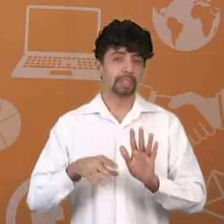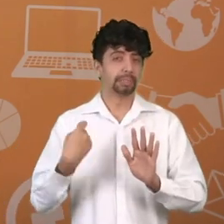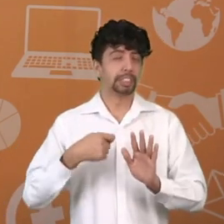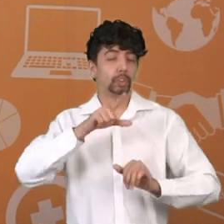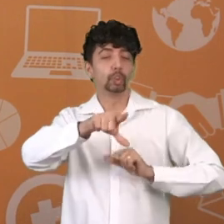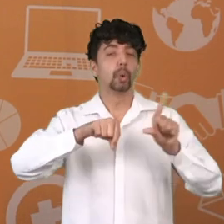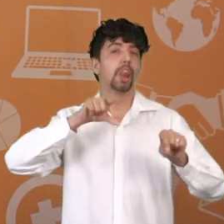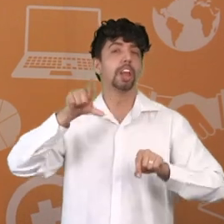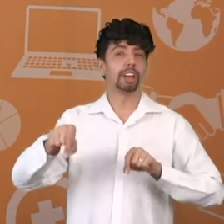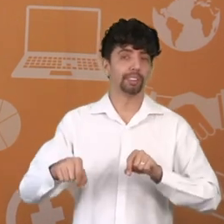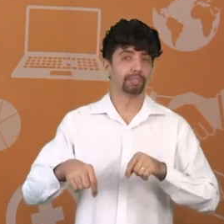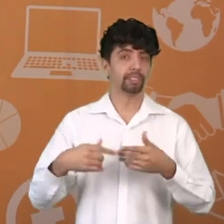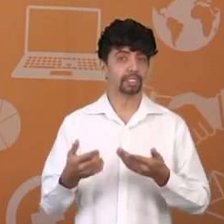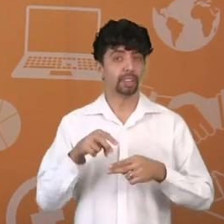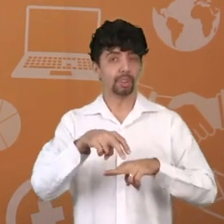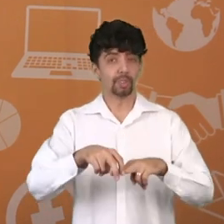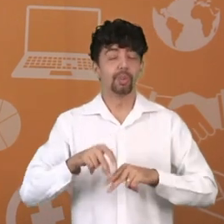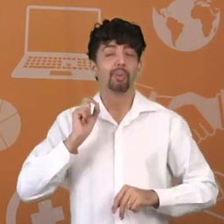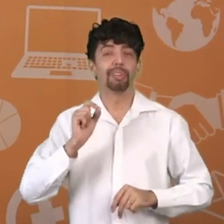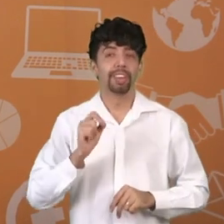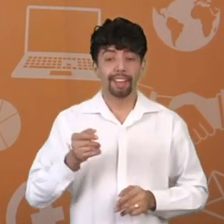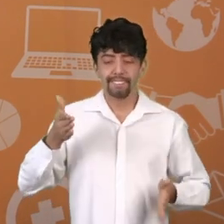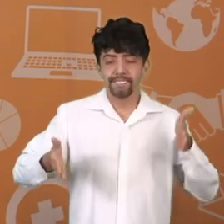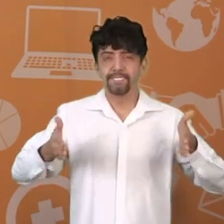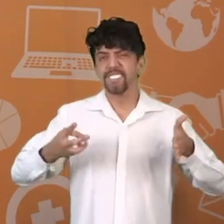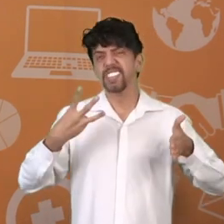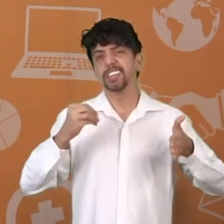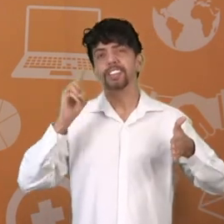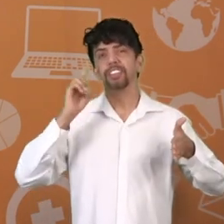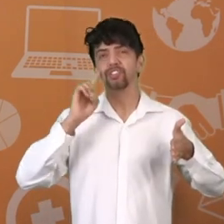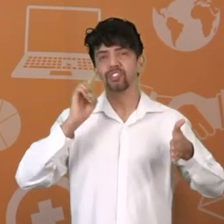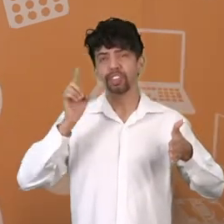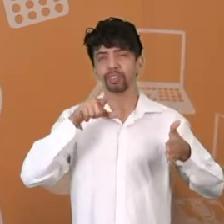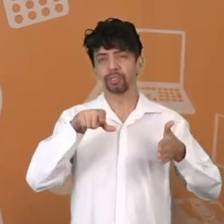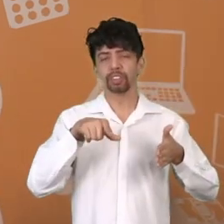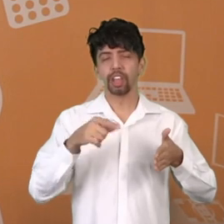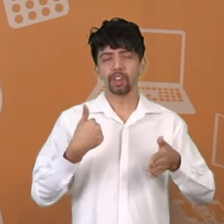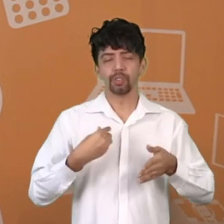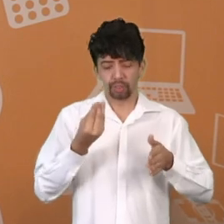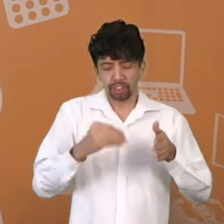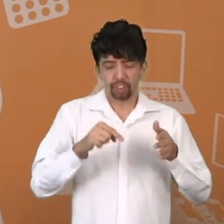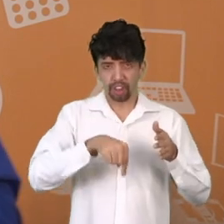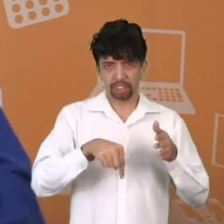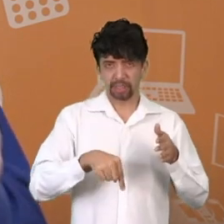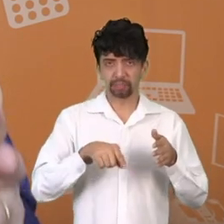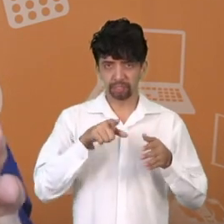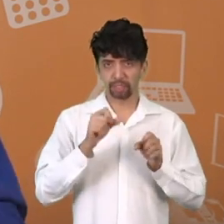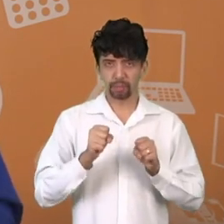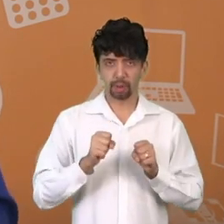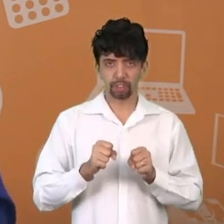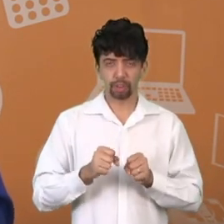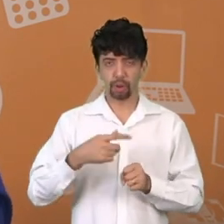isso, diagnóstico por 30 dias. Saber para onde vai cada centavo do seu dinheiro. Eu vou deixar aqui para te ajudar um